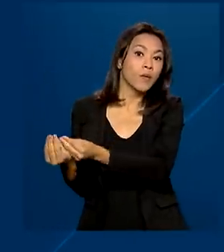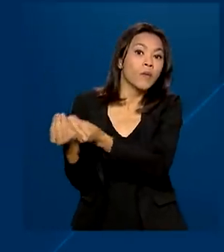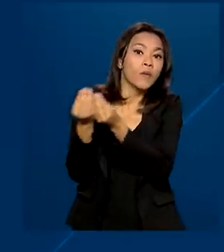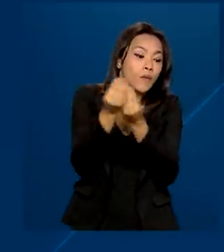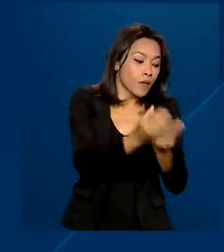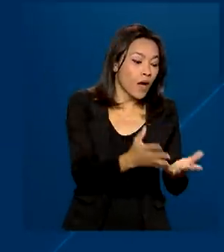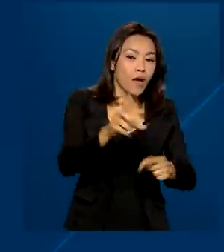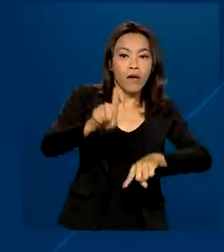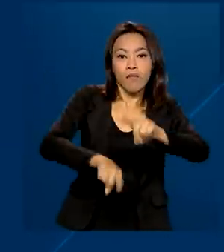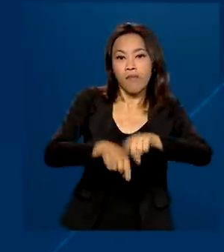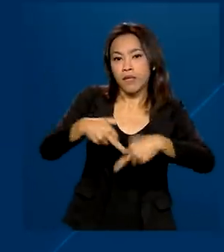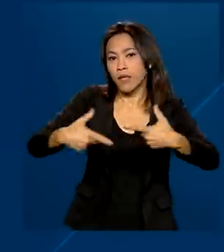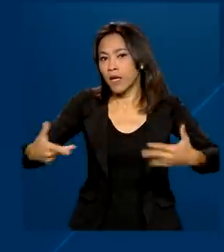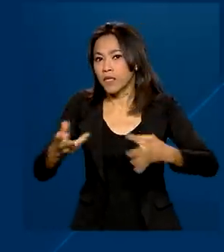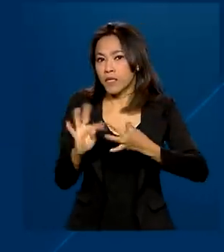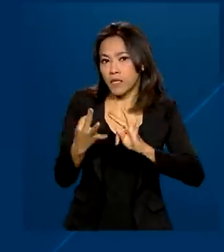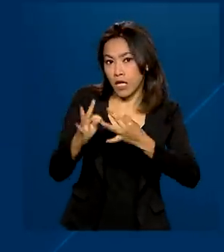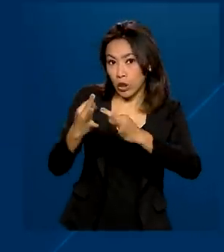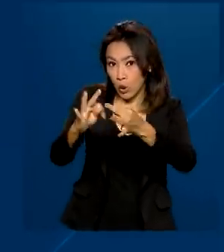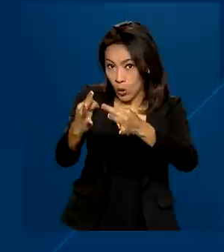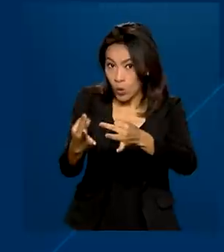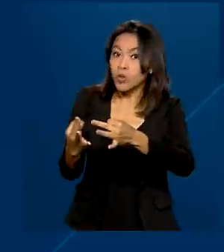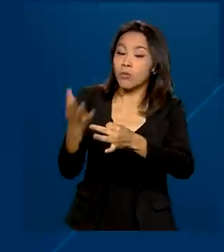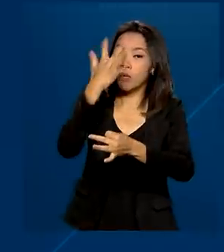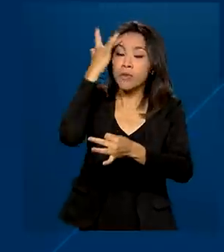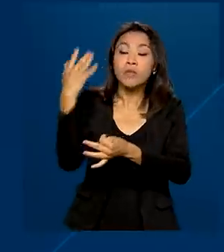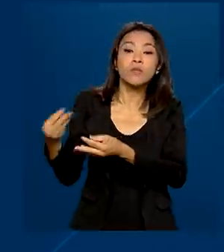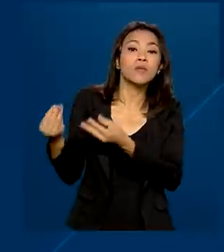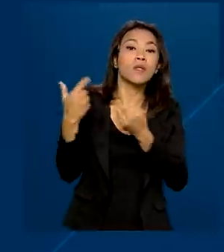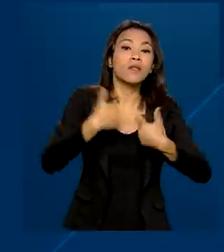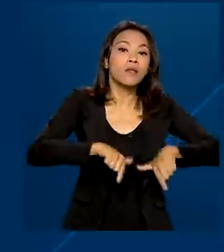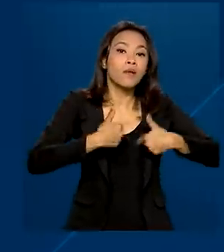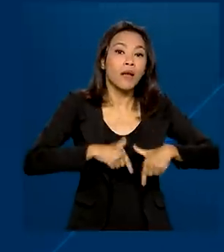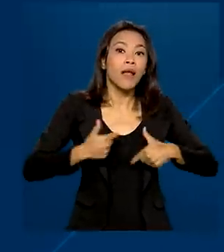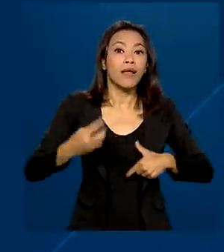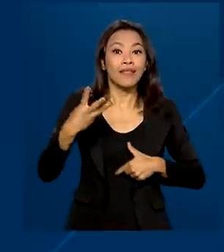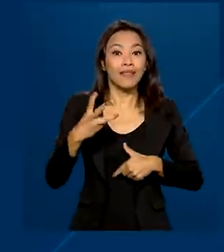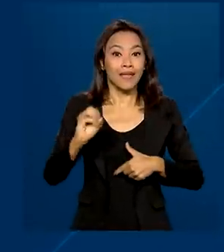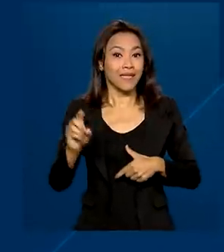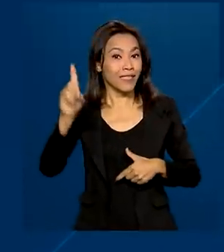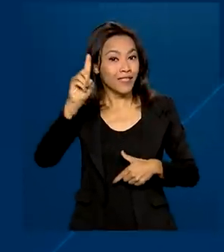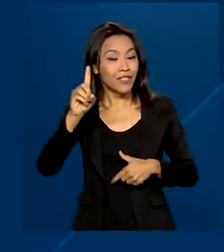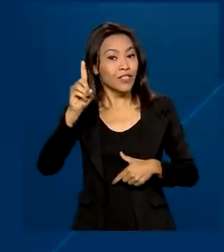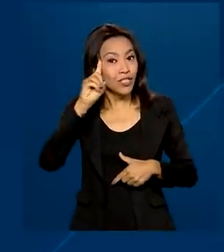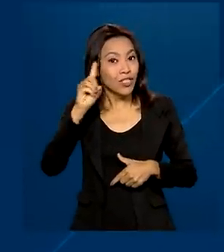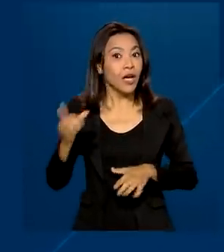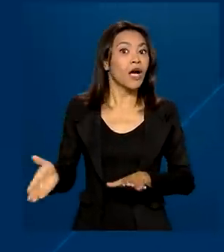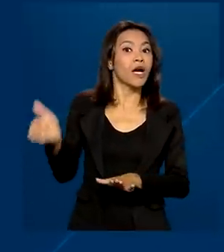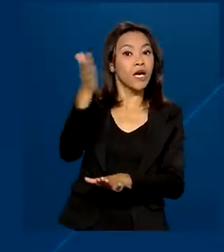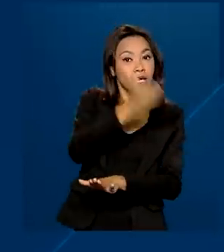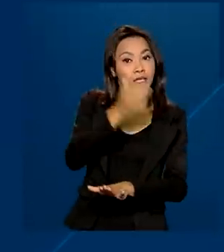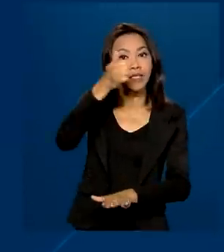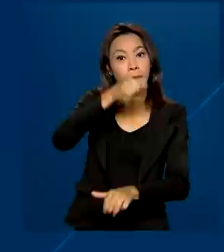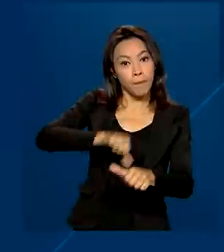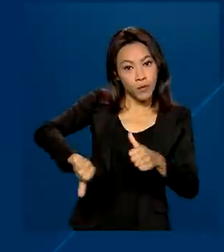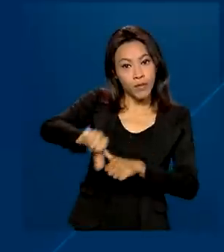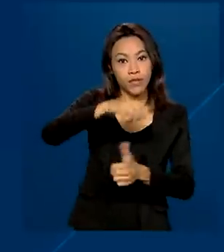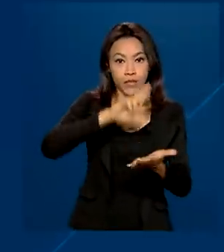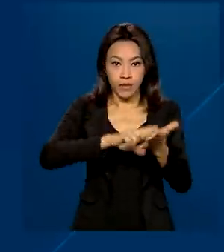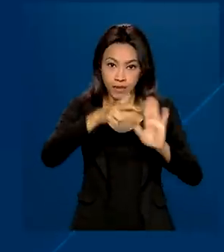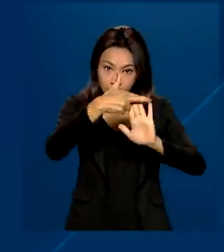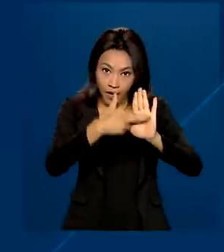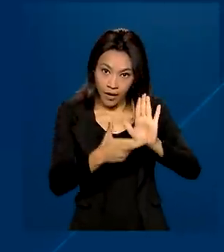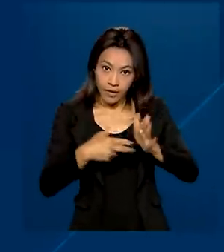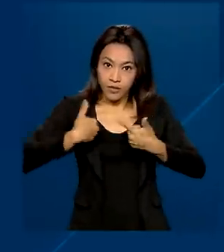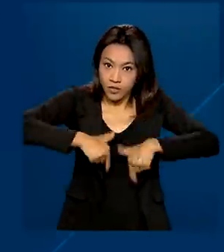equipamentos tecnológicos para o funcionário 30 dias após a mudança de regime de trabalho. Também